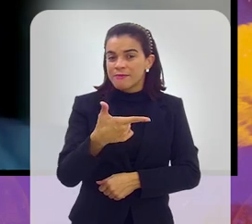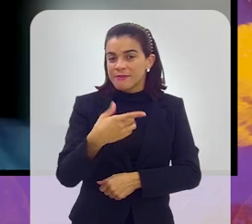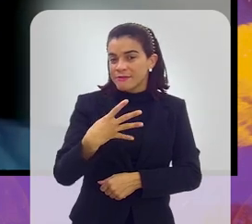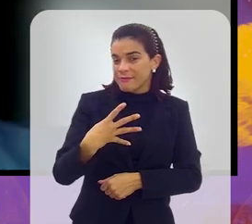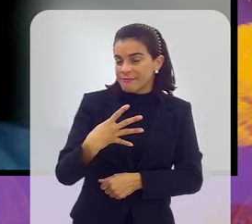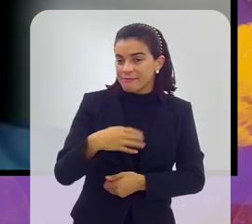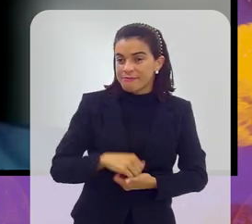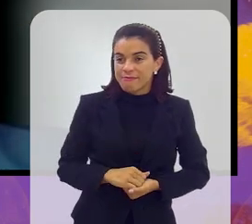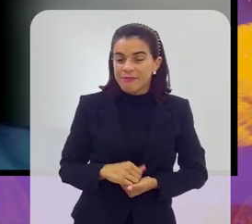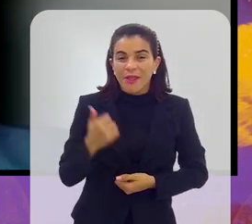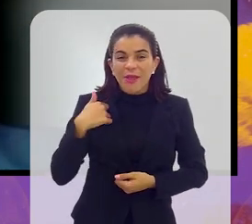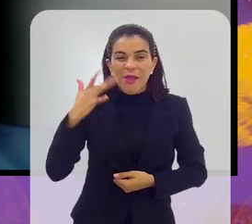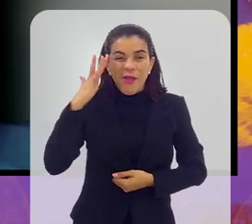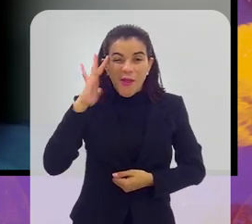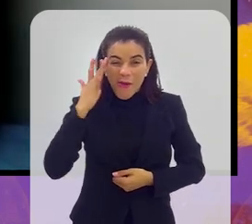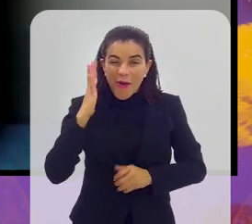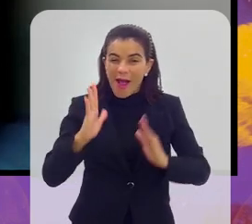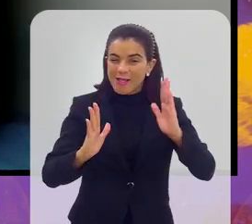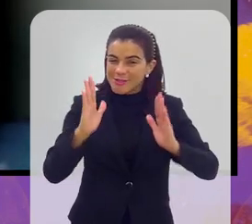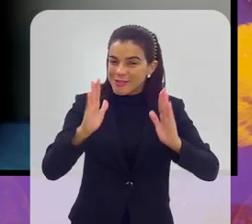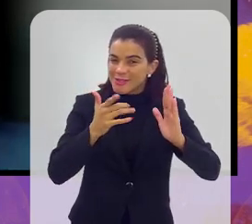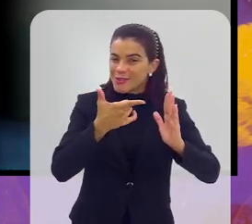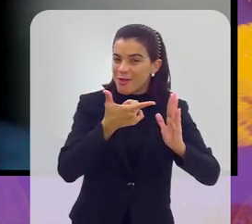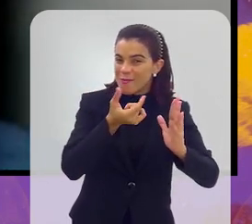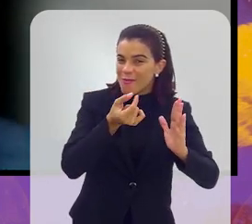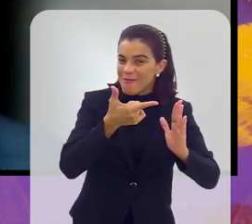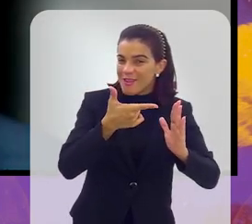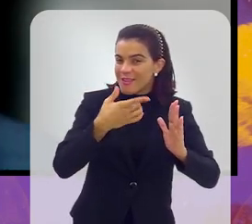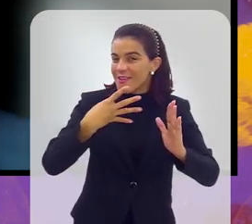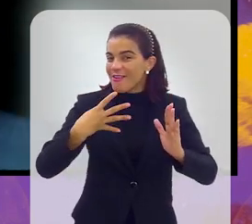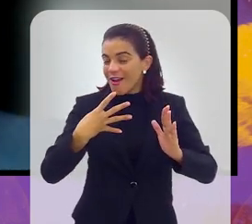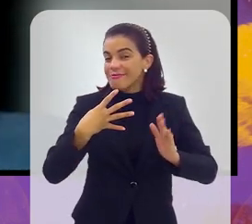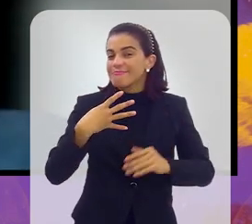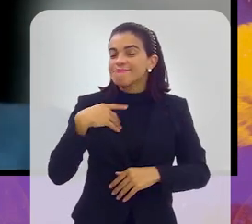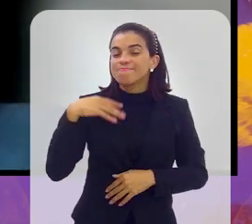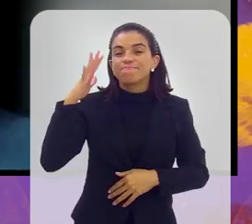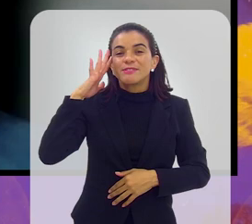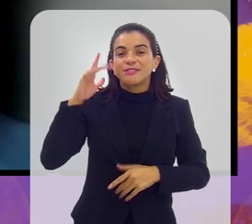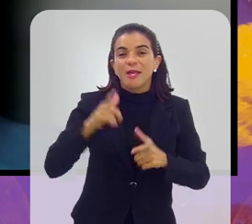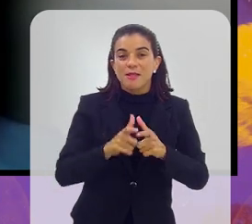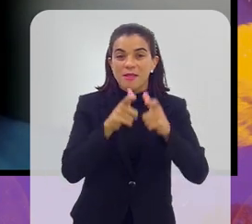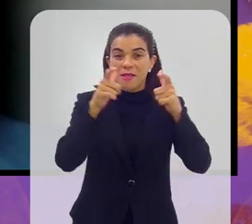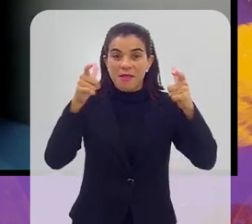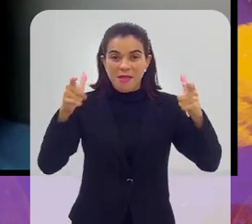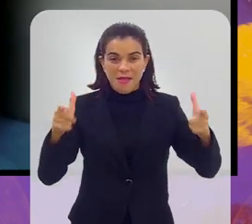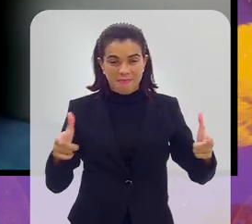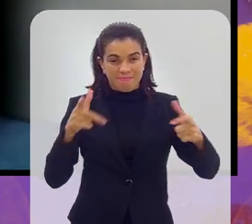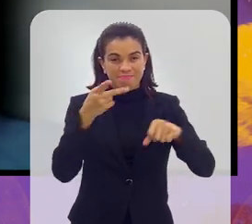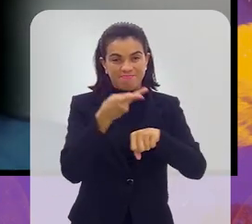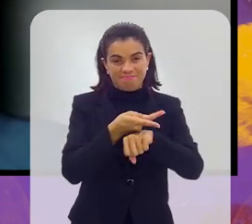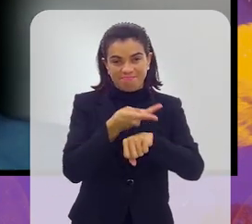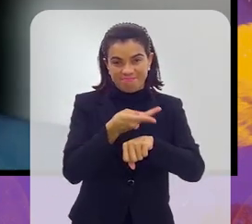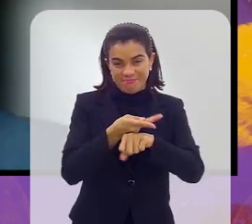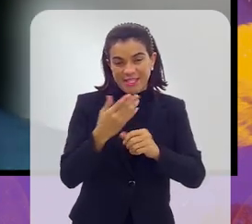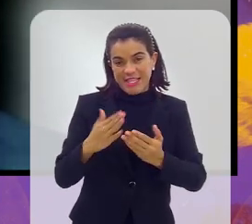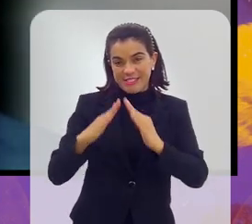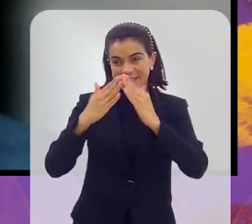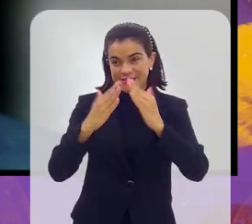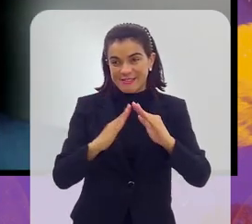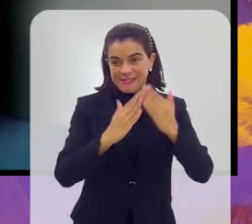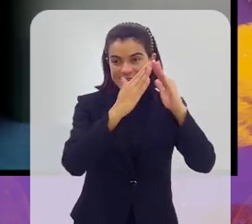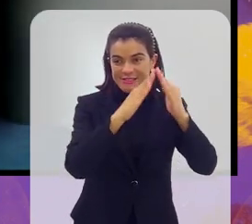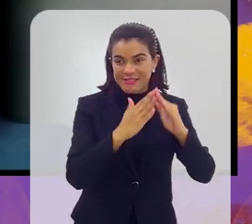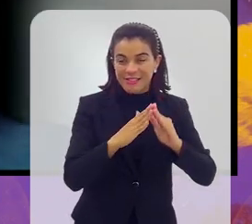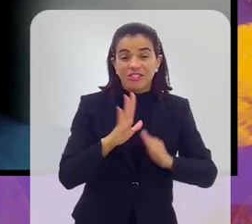Acho que para 2024 a gente está pensando já em uma ampliação da própria Taça das Favelas, né? Hoje a gente já está fazendo em 12